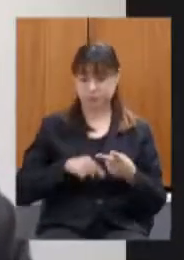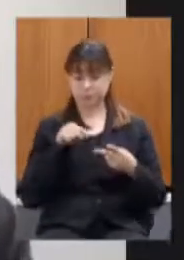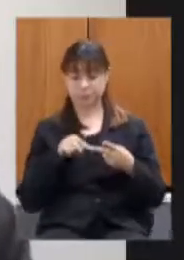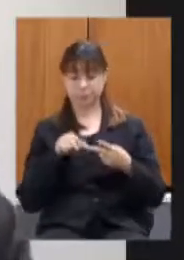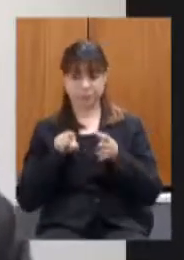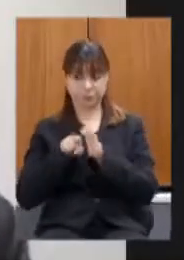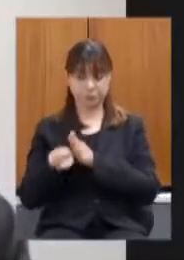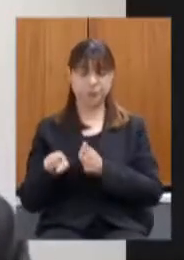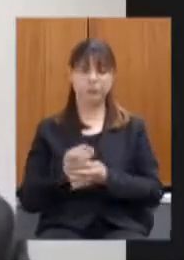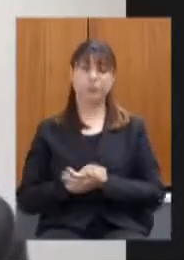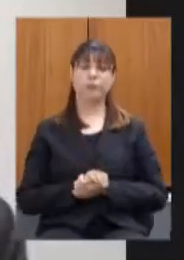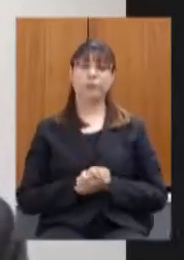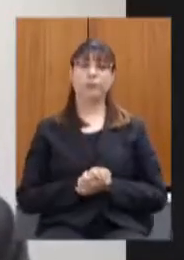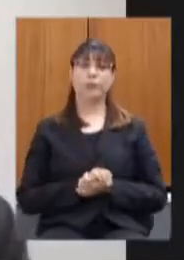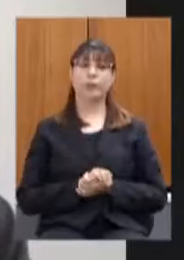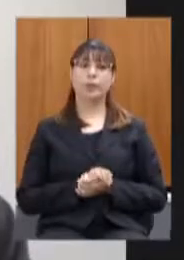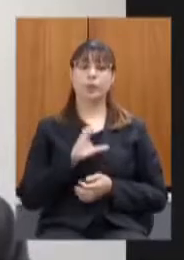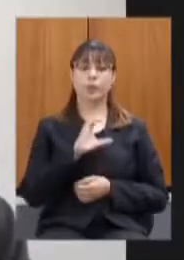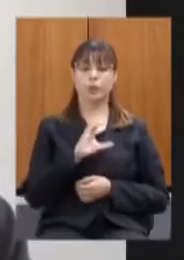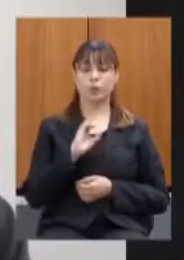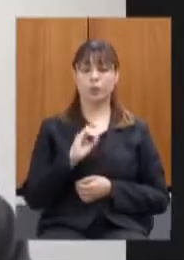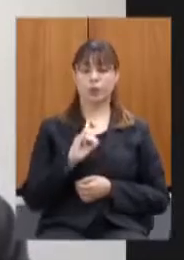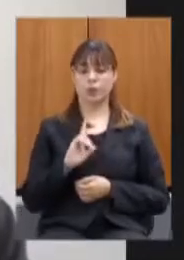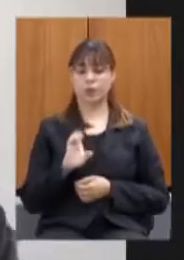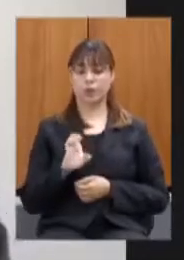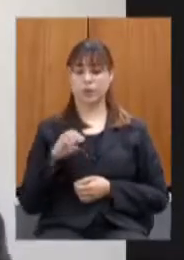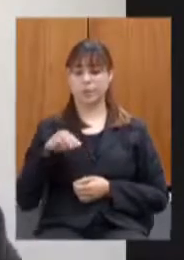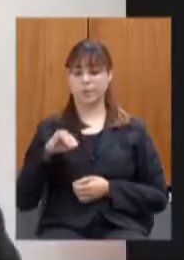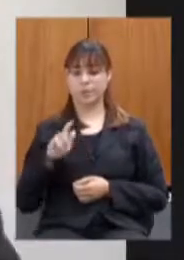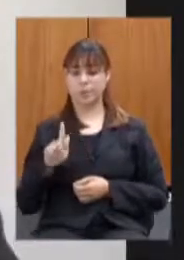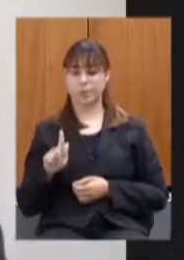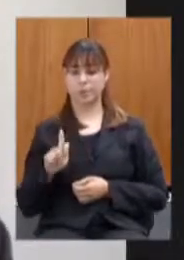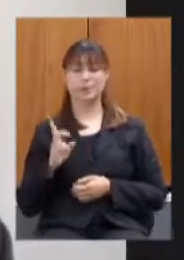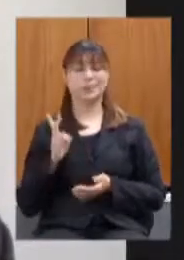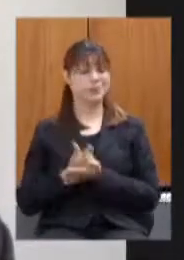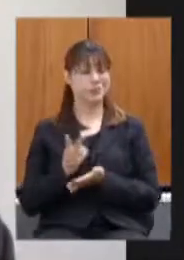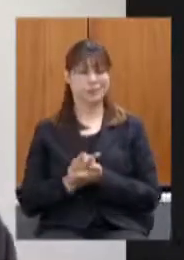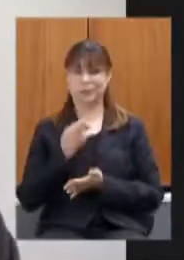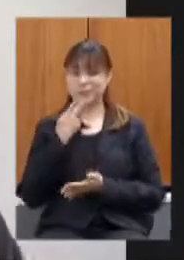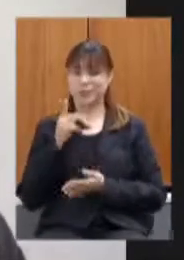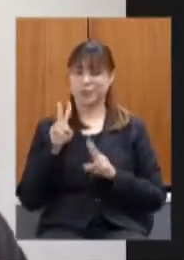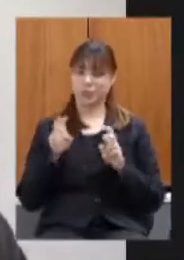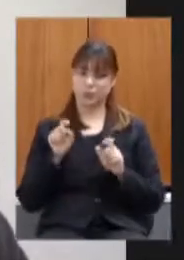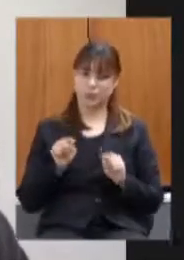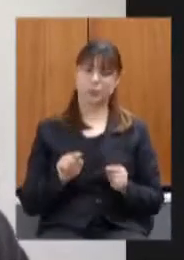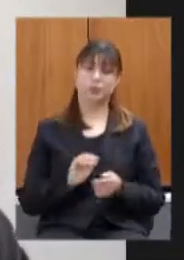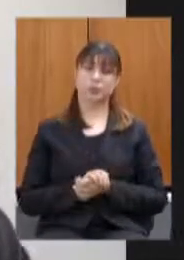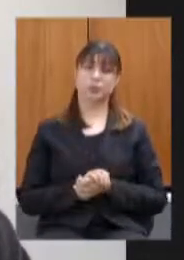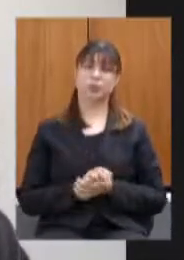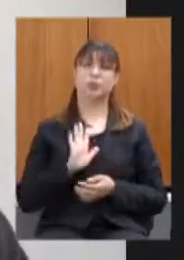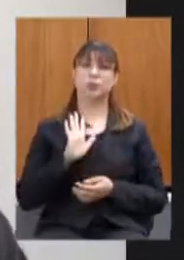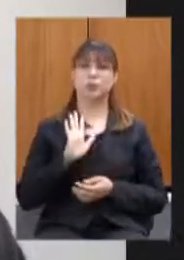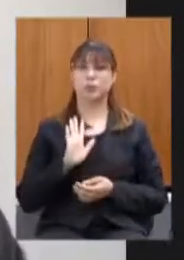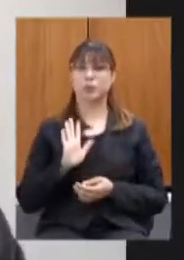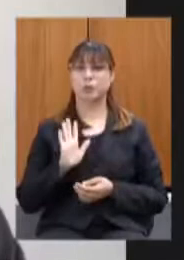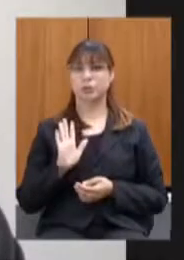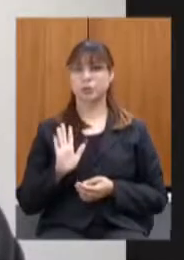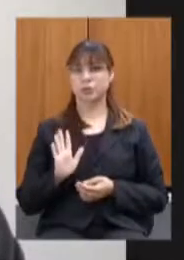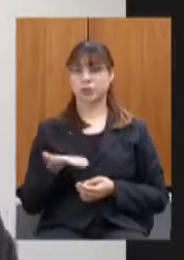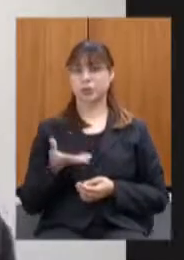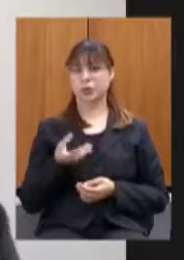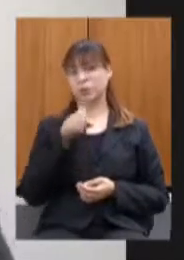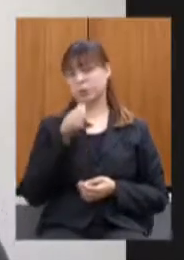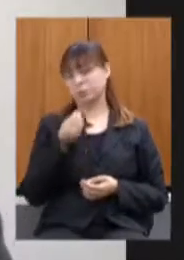pergunta é com relação a Codemir sempre esse assunto volta já podia vender tem autorização para vender até